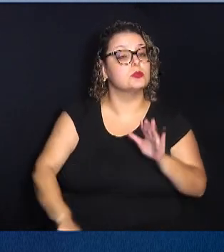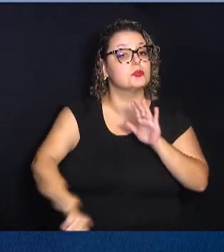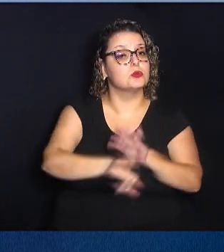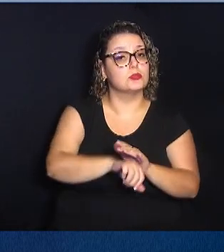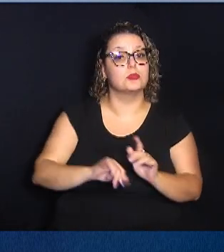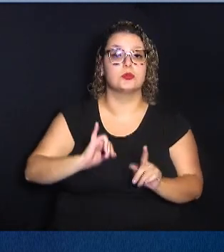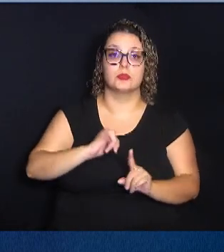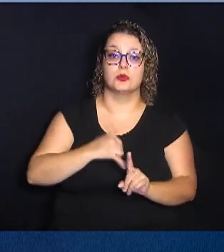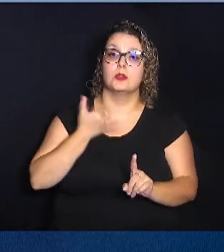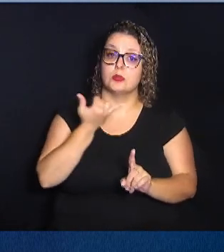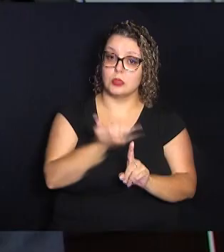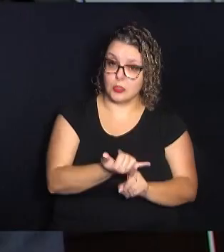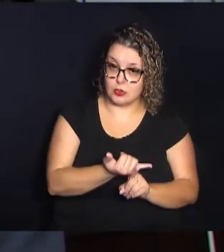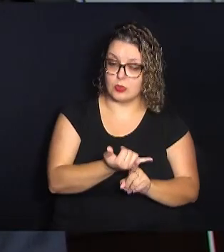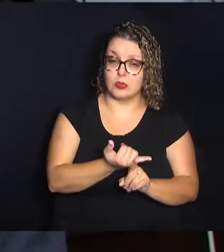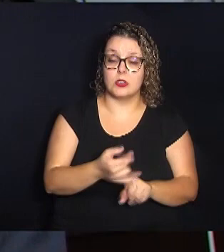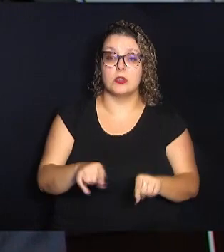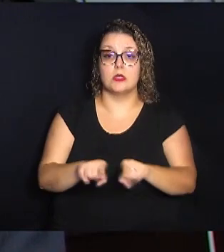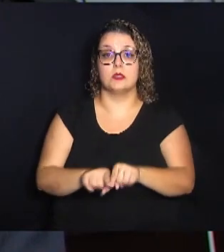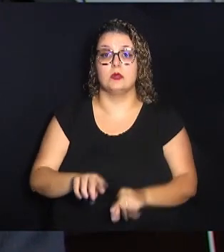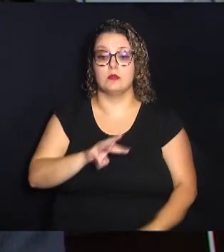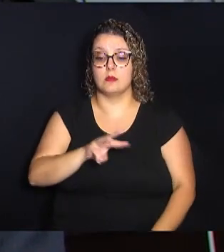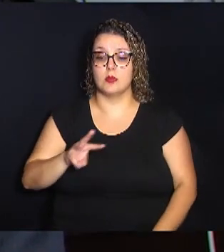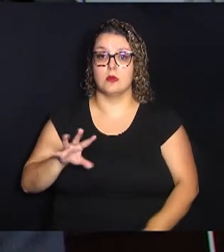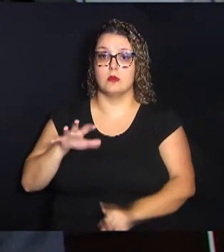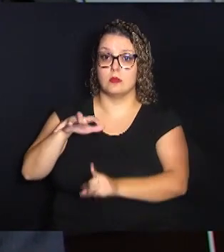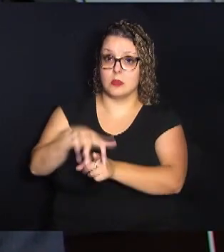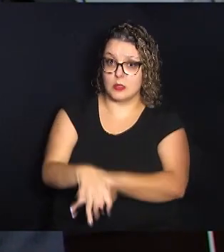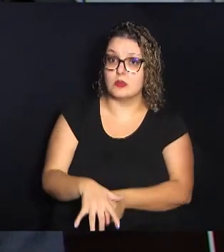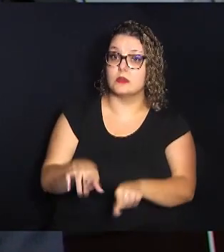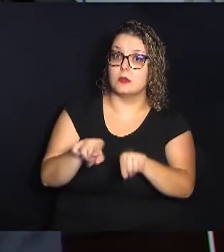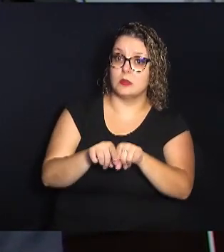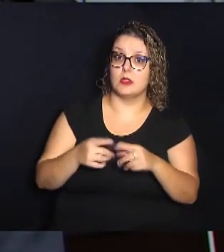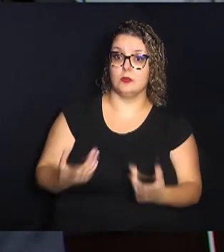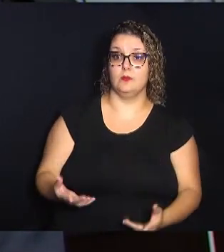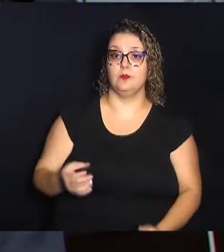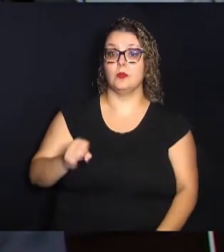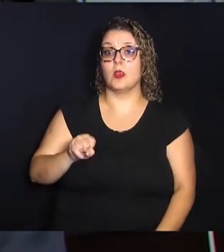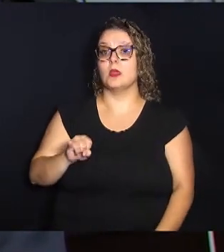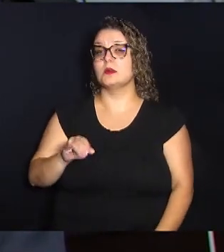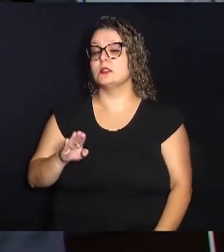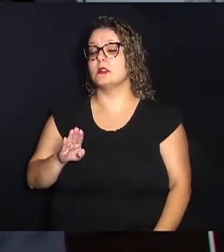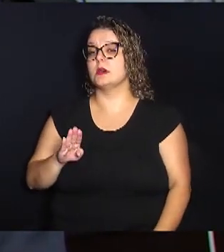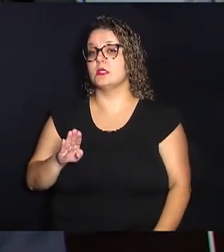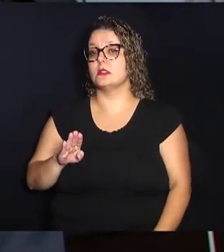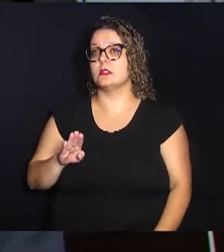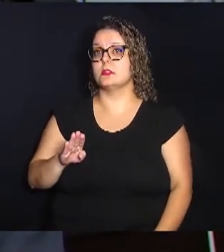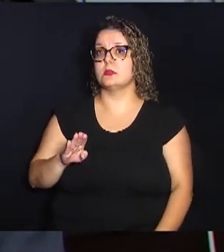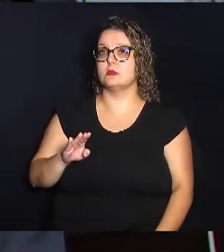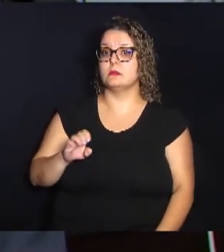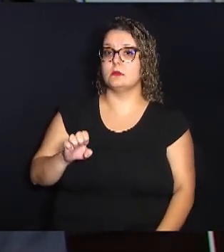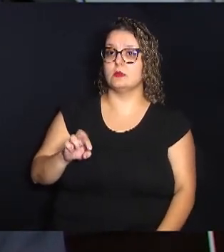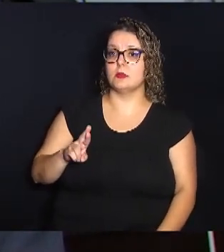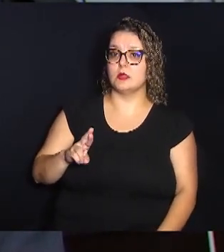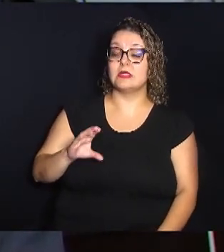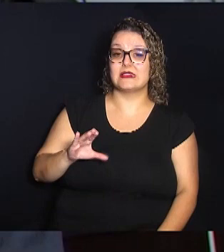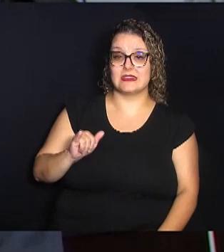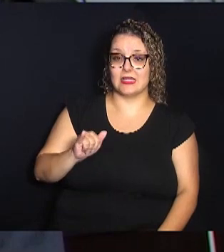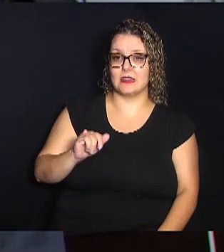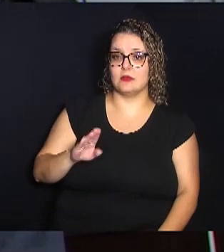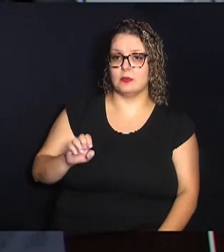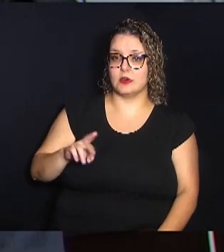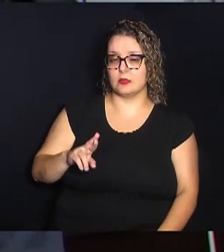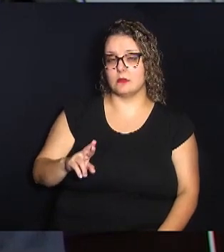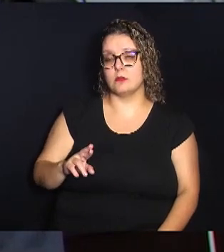cyberbullying no Código Penal. O cyberbullying, ele acaba tendo uma extensão muito